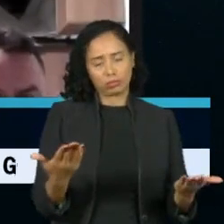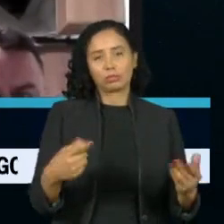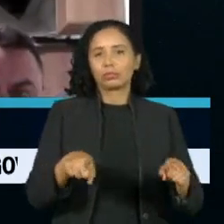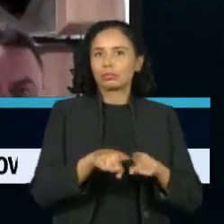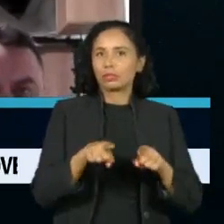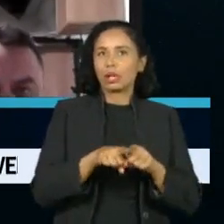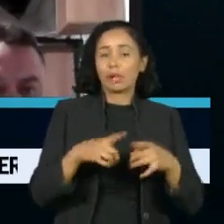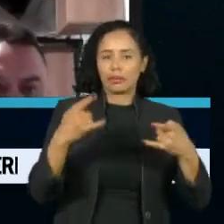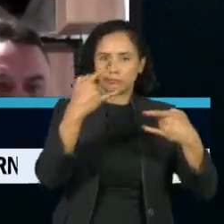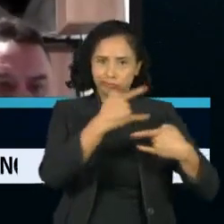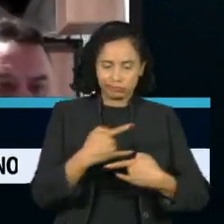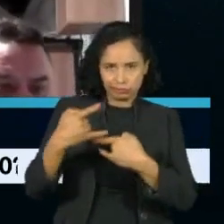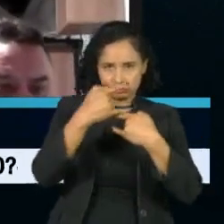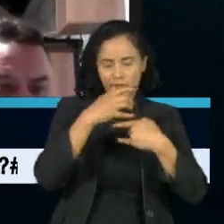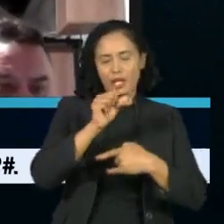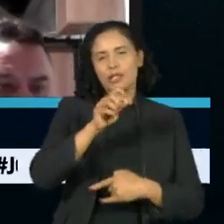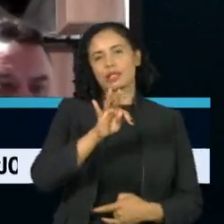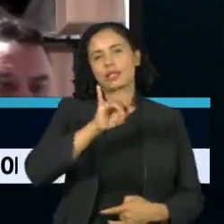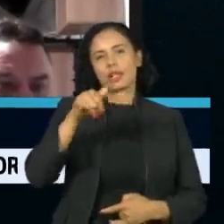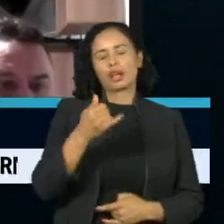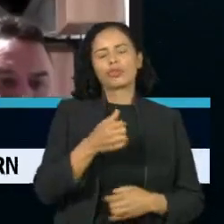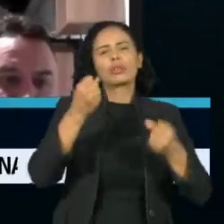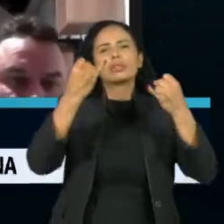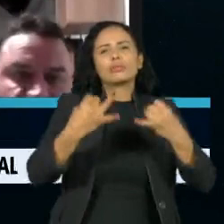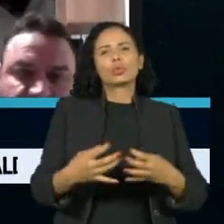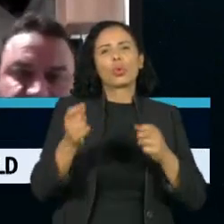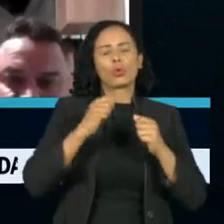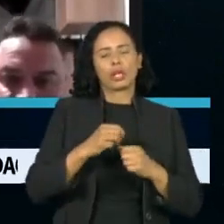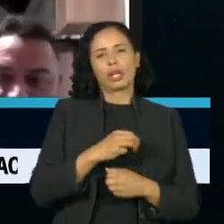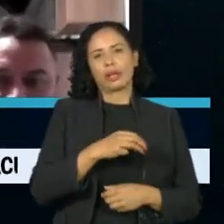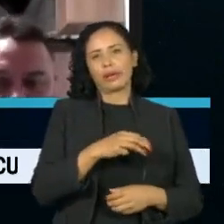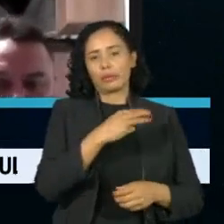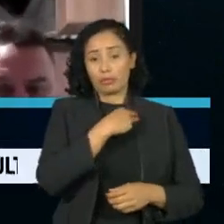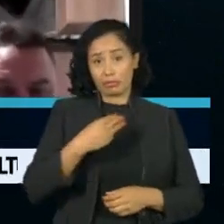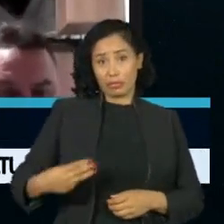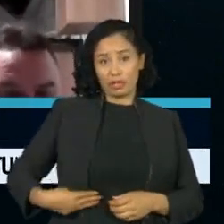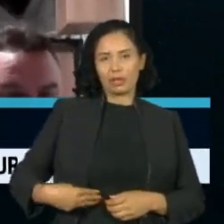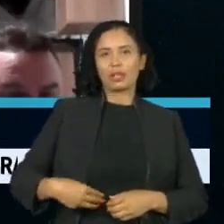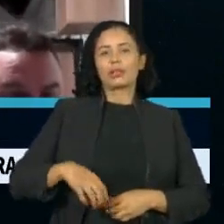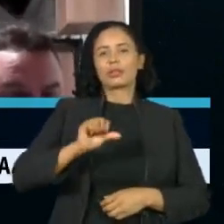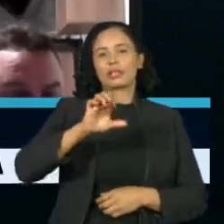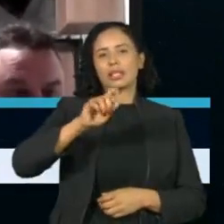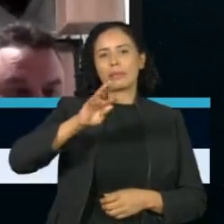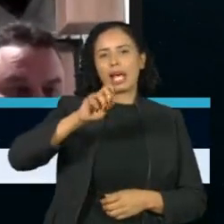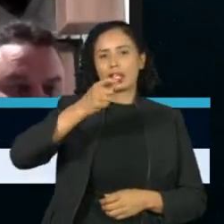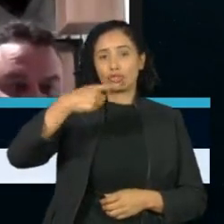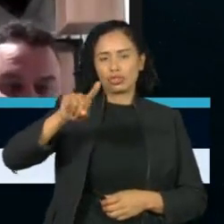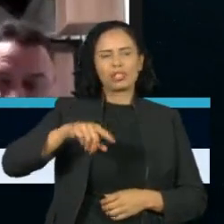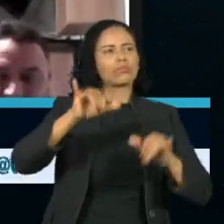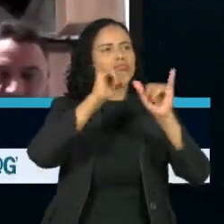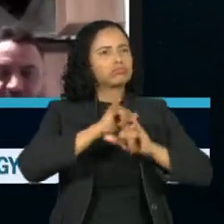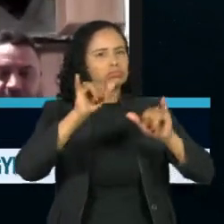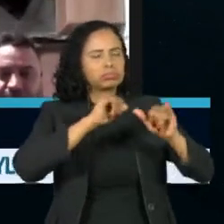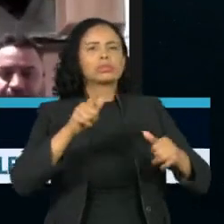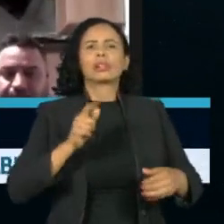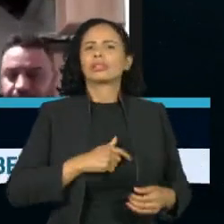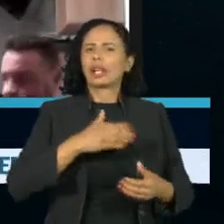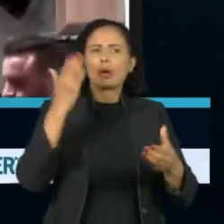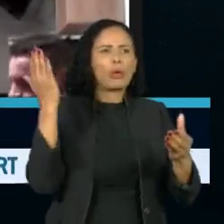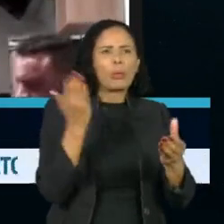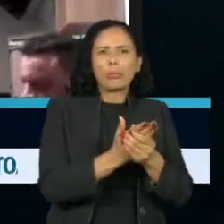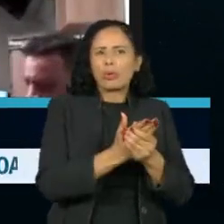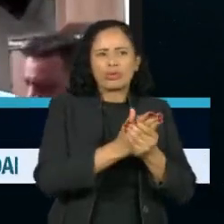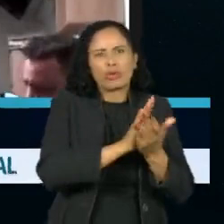sessão da sexta turma do STJ, o ministro Sebastião Reis Júnior falou indignado sobre o excesso de processos como esse